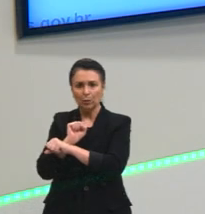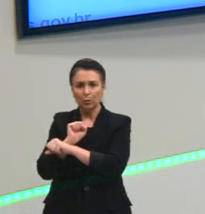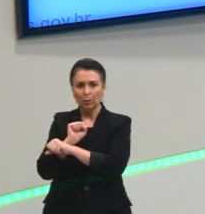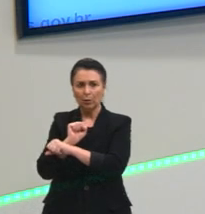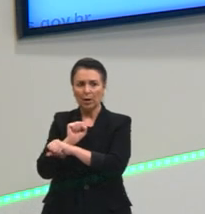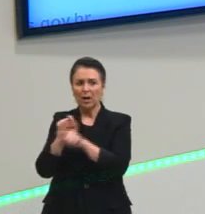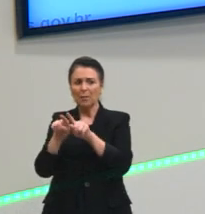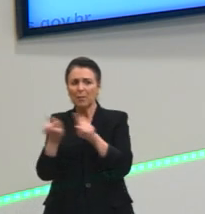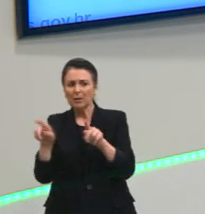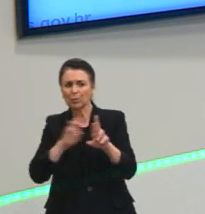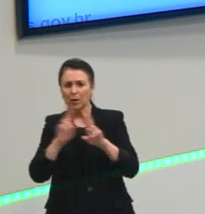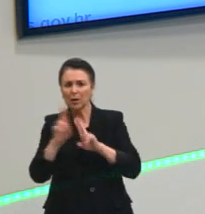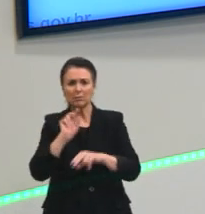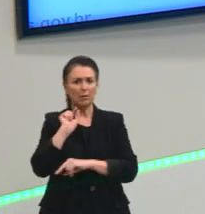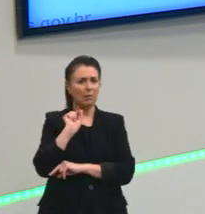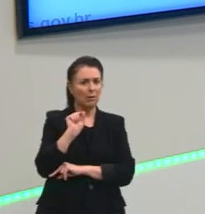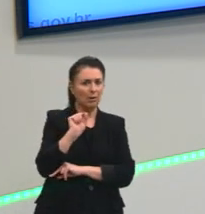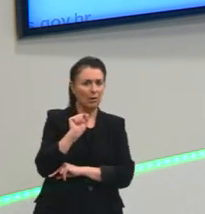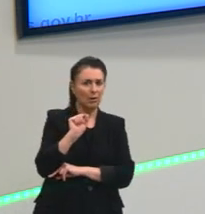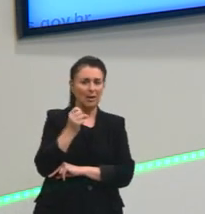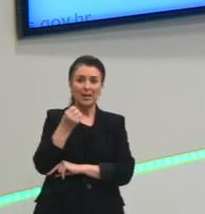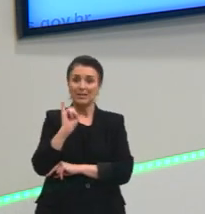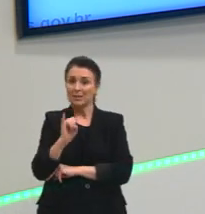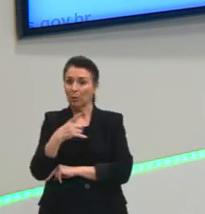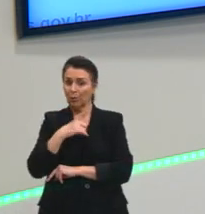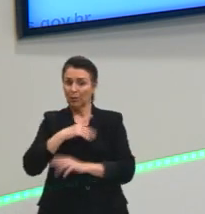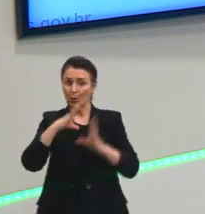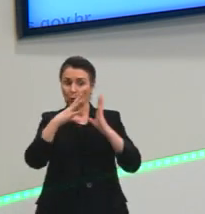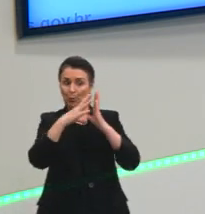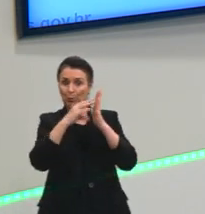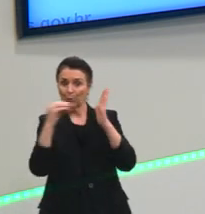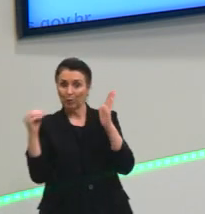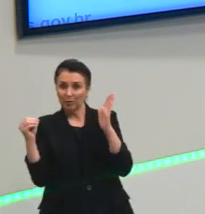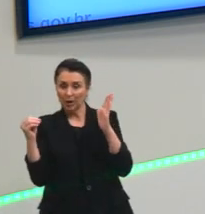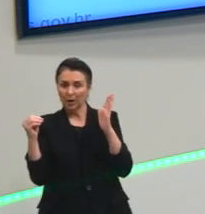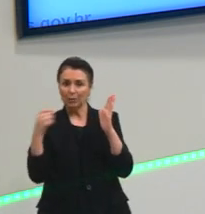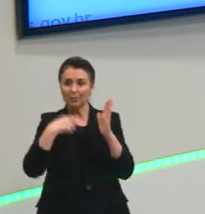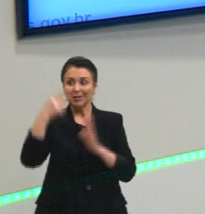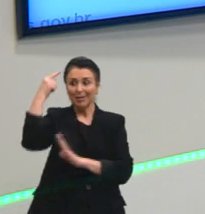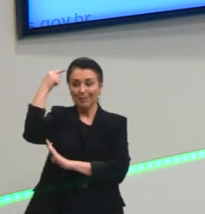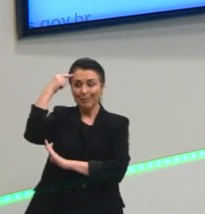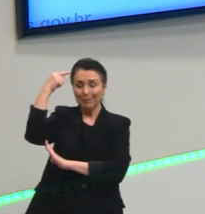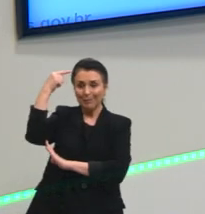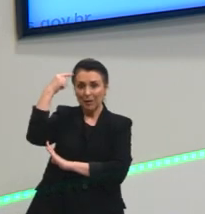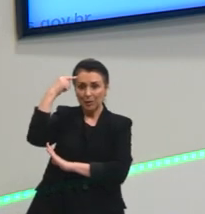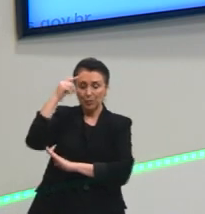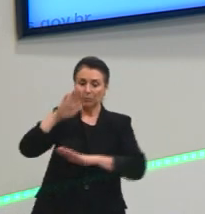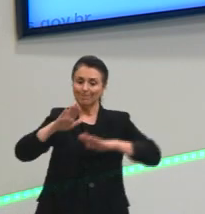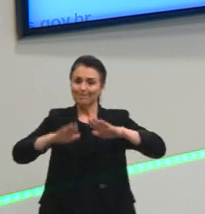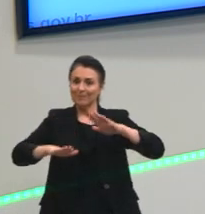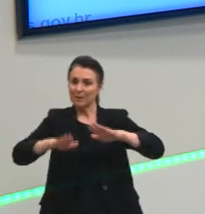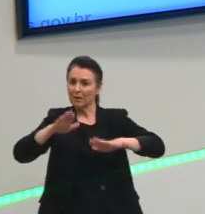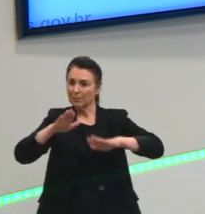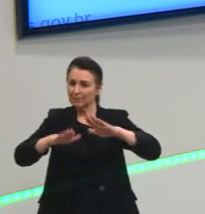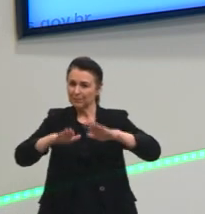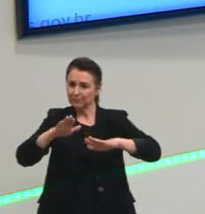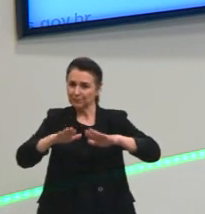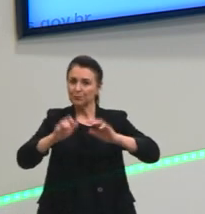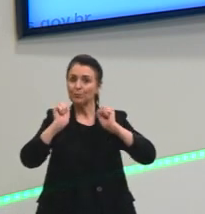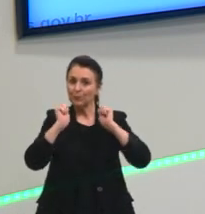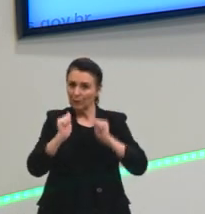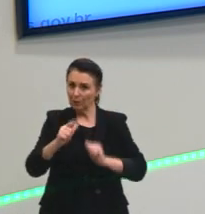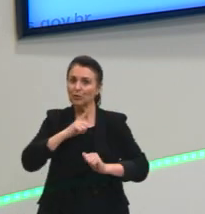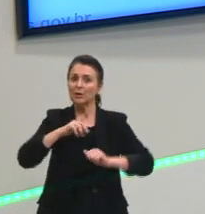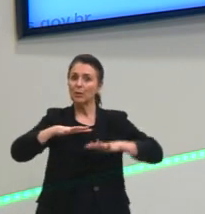quê? Se não falar esse referencial para vocês, vocês têm que ter em mente que depende, pode estar em